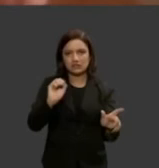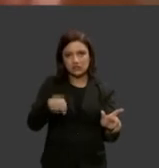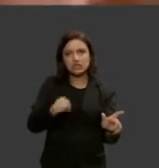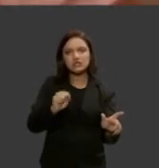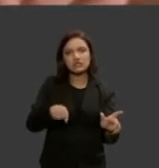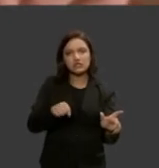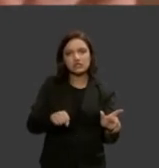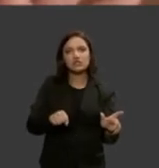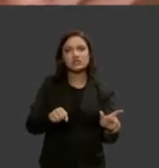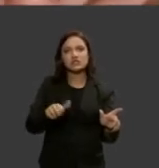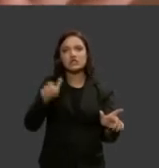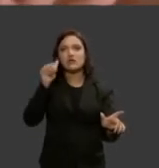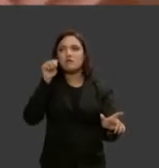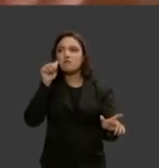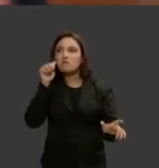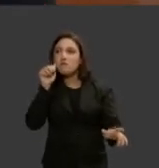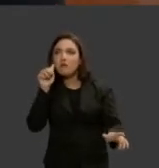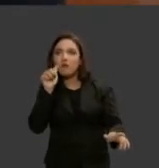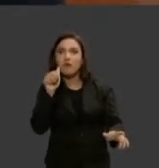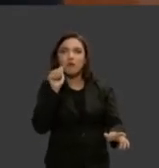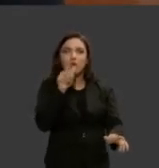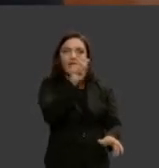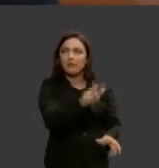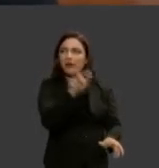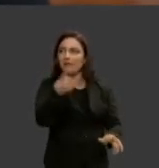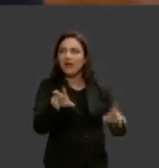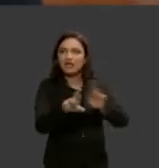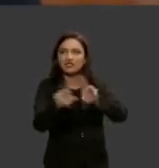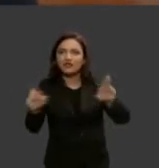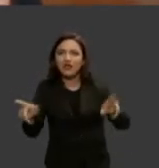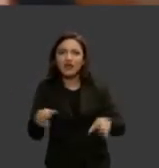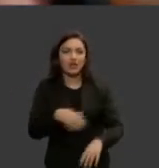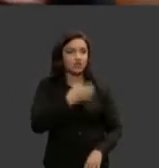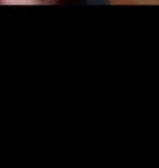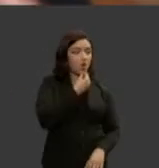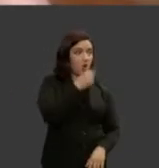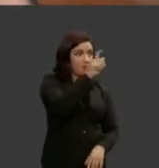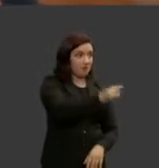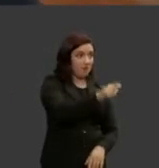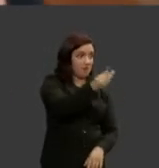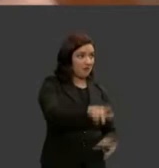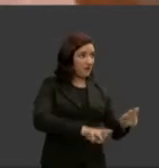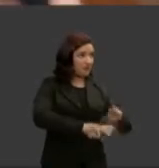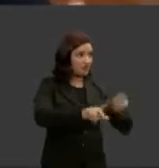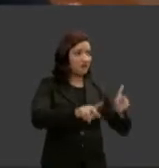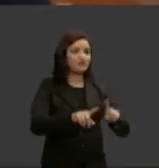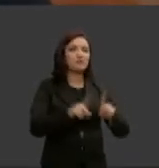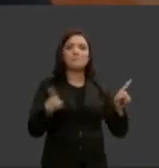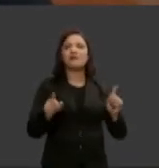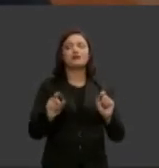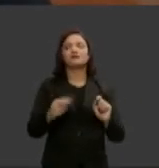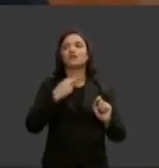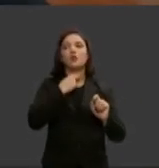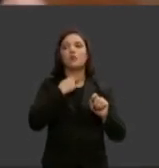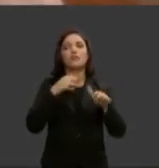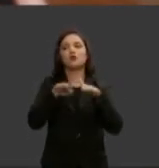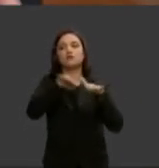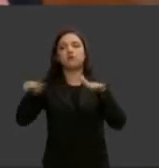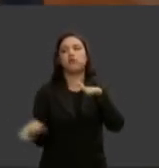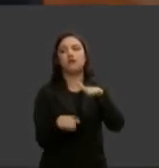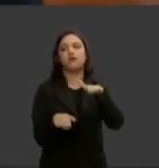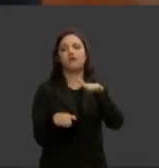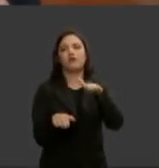diferentes entre mulheres entre nós mesmos os homens são diferentes entre si mas as desigualdades não podem ser